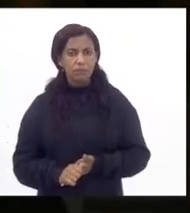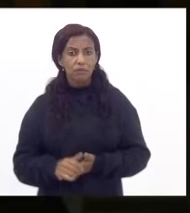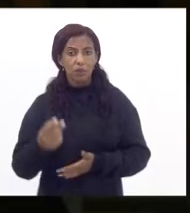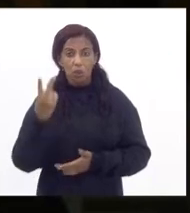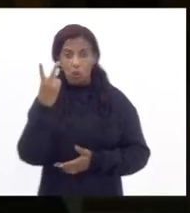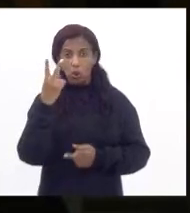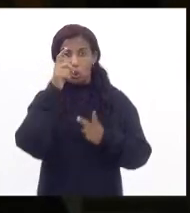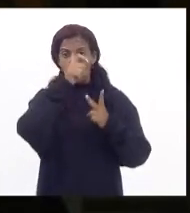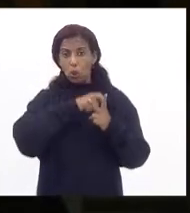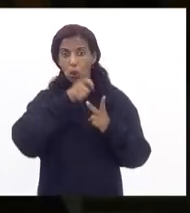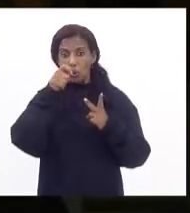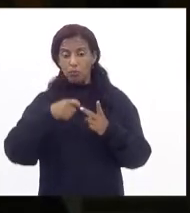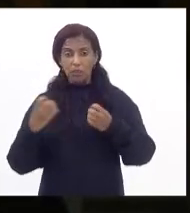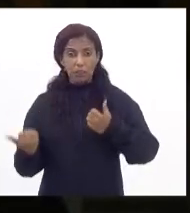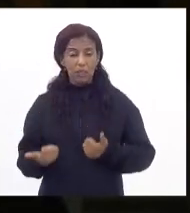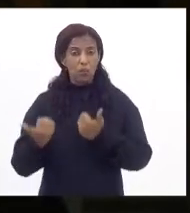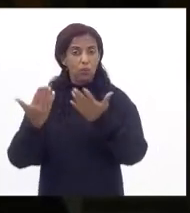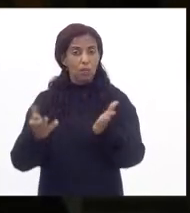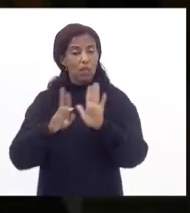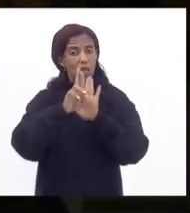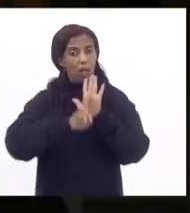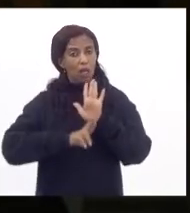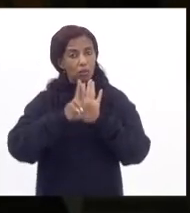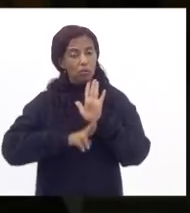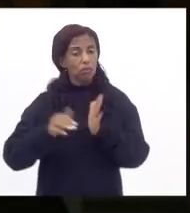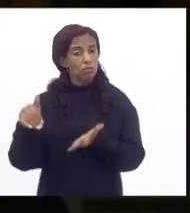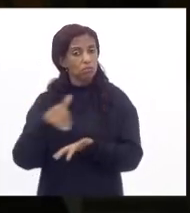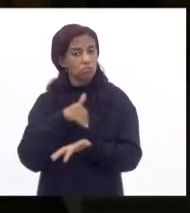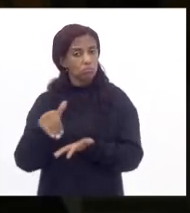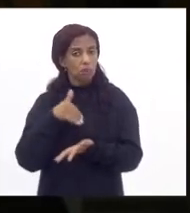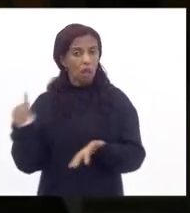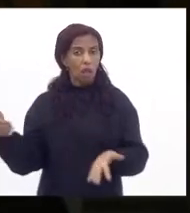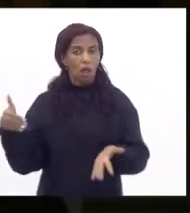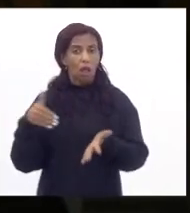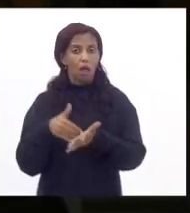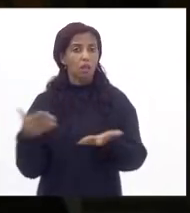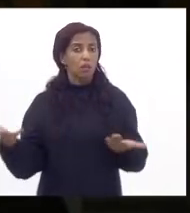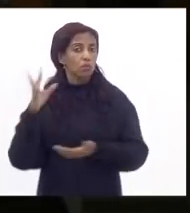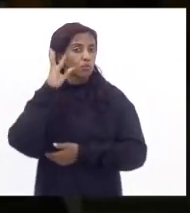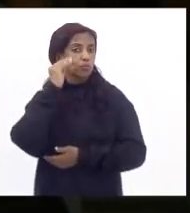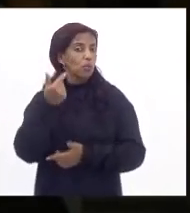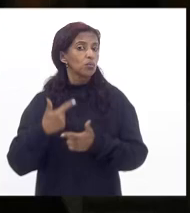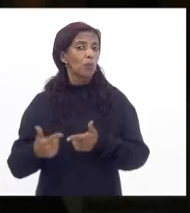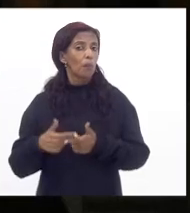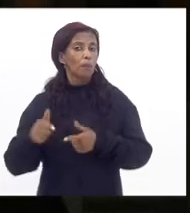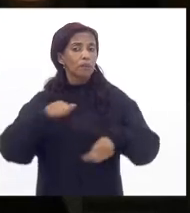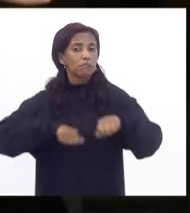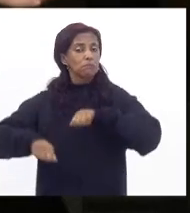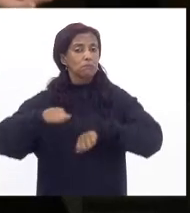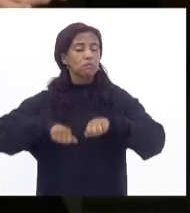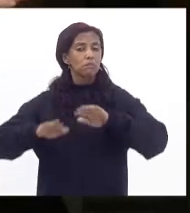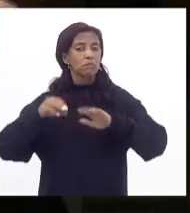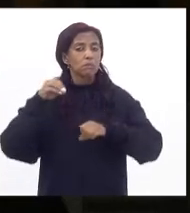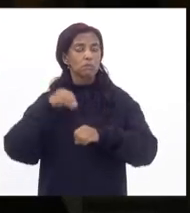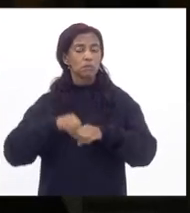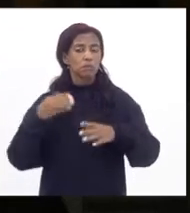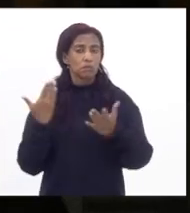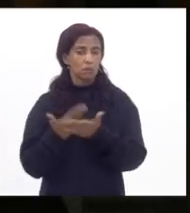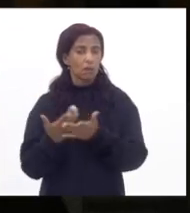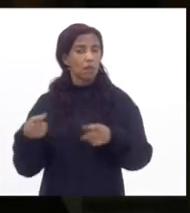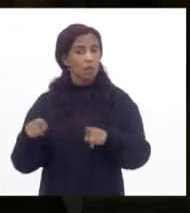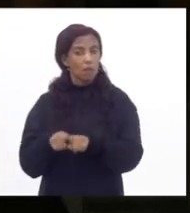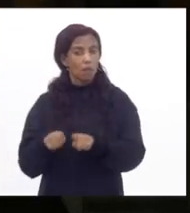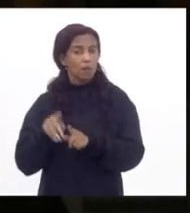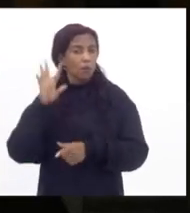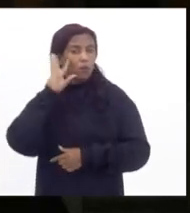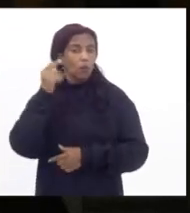dois meses que eu entreguei pessoalmente esse relatório ao secretário até hoje não foi resolvido esse problema dos faxineiros nas escolas assim como também